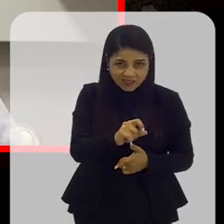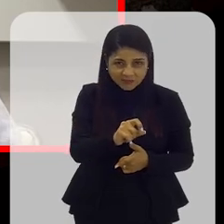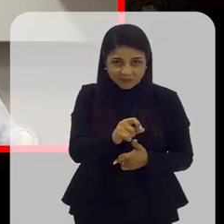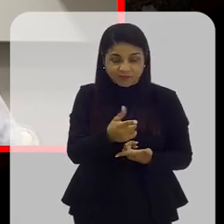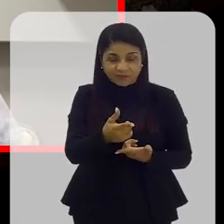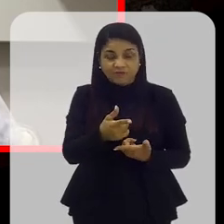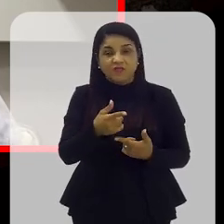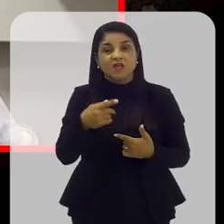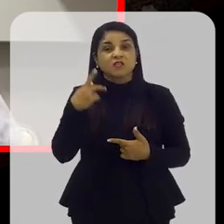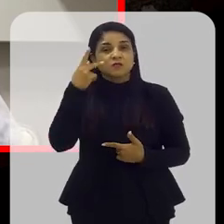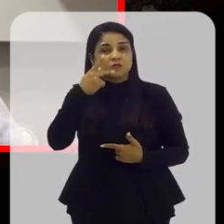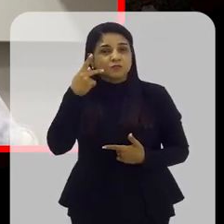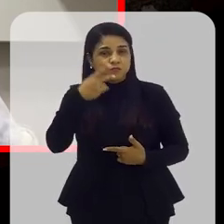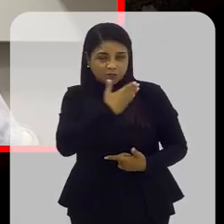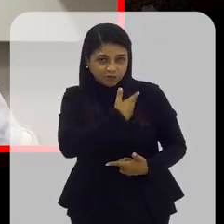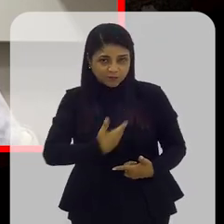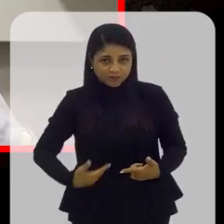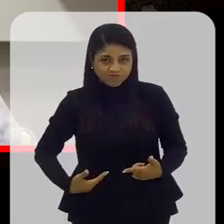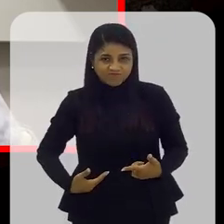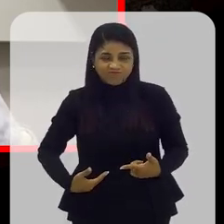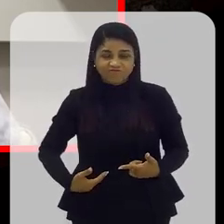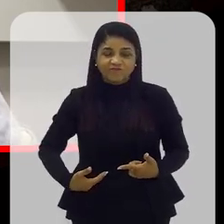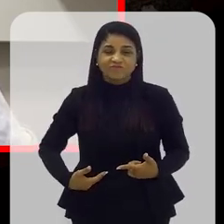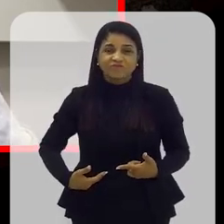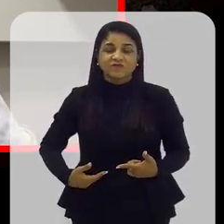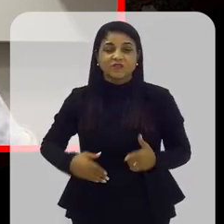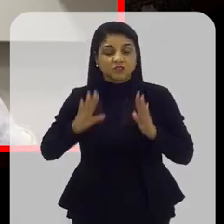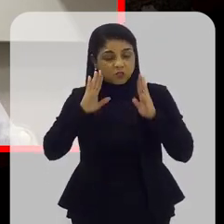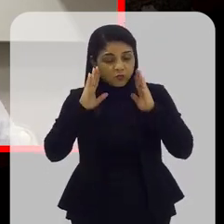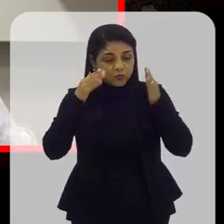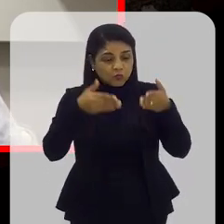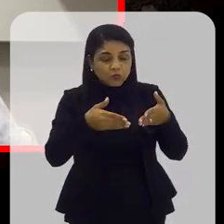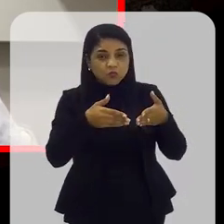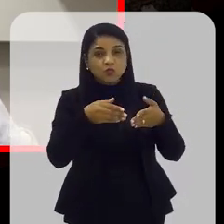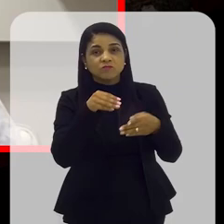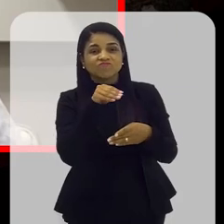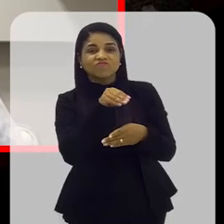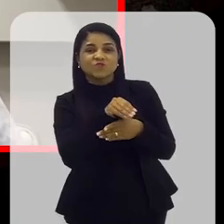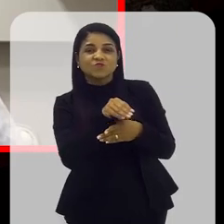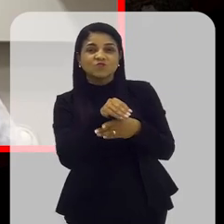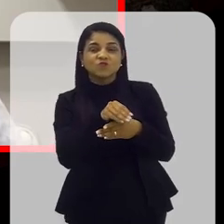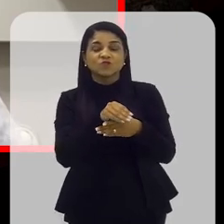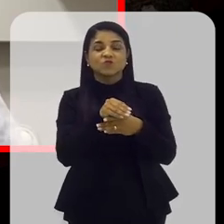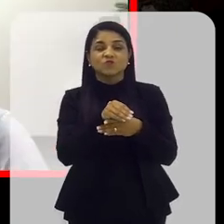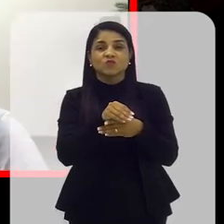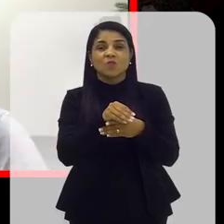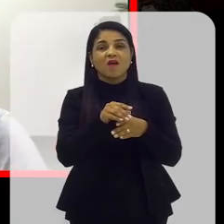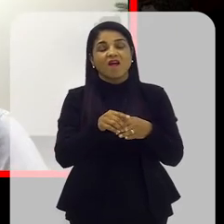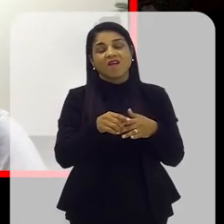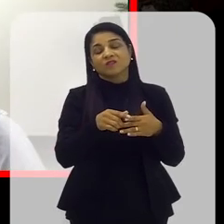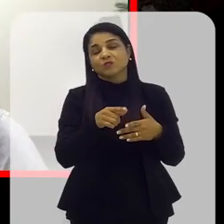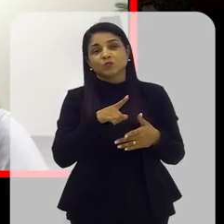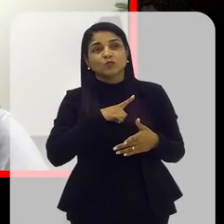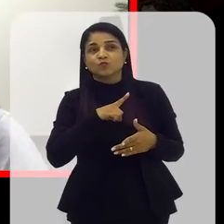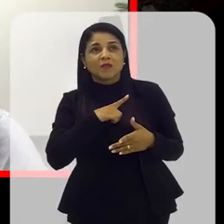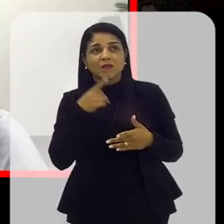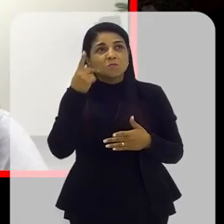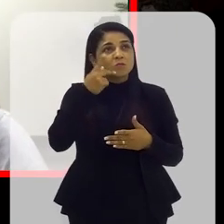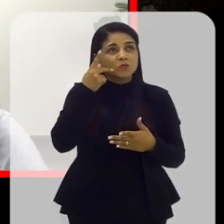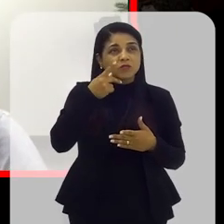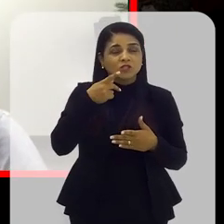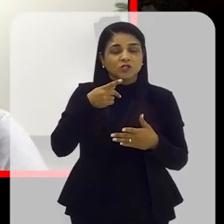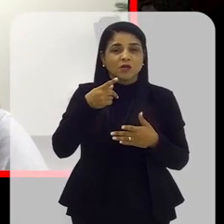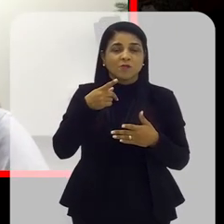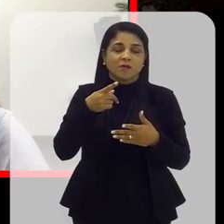As políticas públicas são muito mais no sentido curativo do que preventivo, né? E a care é